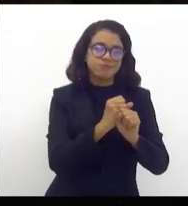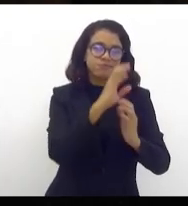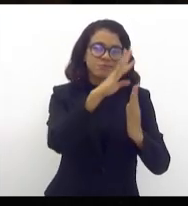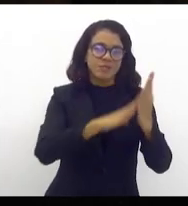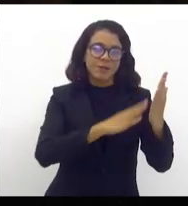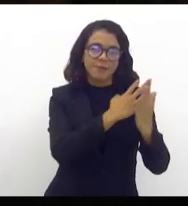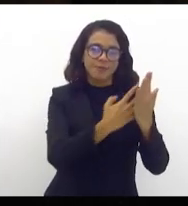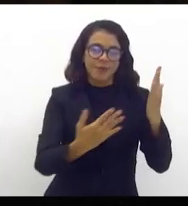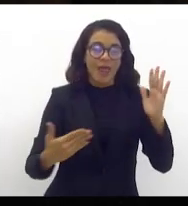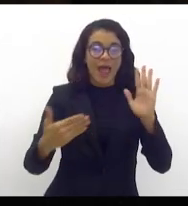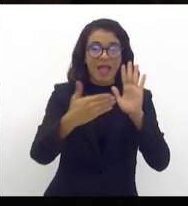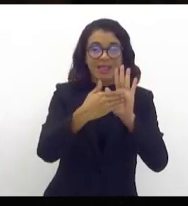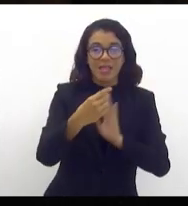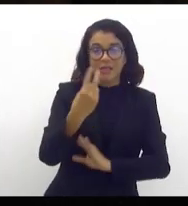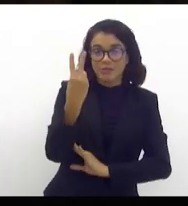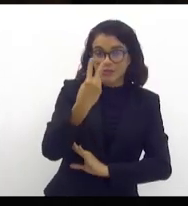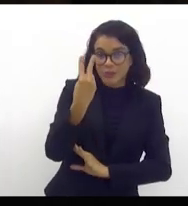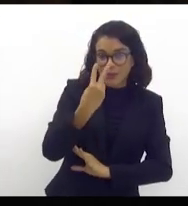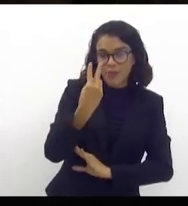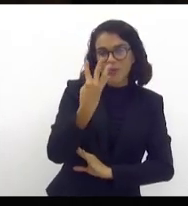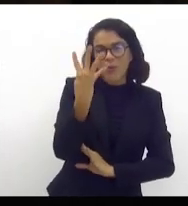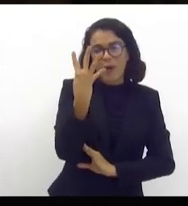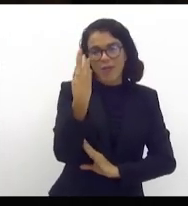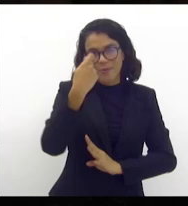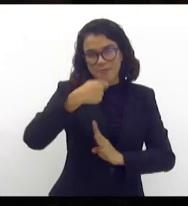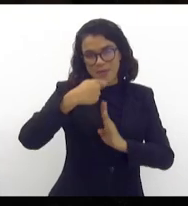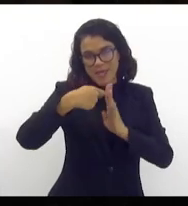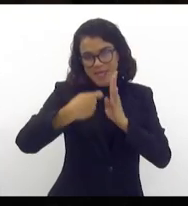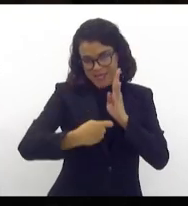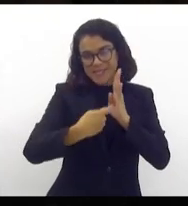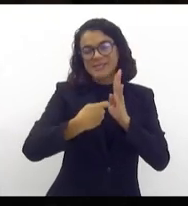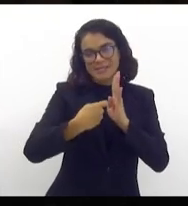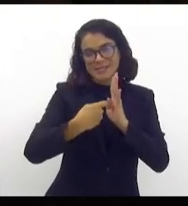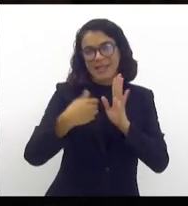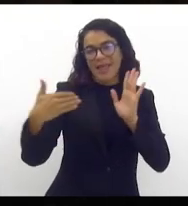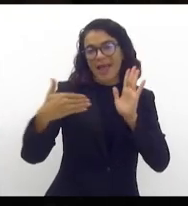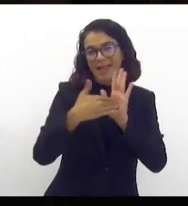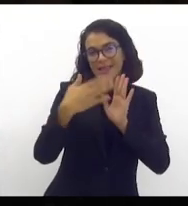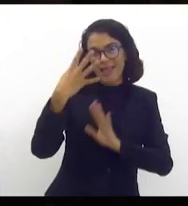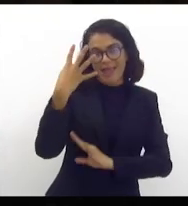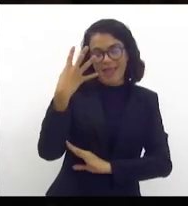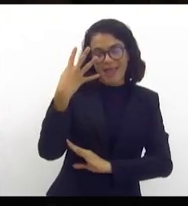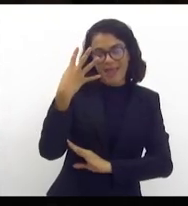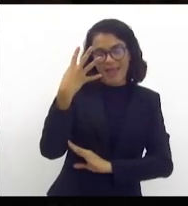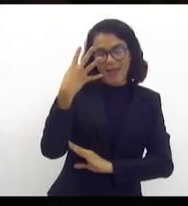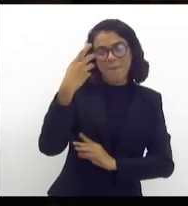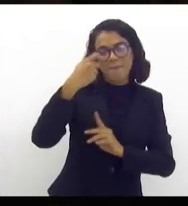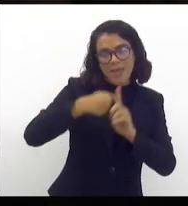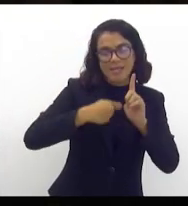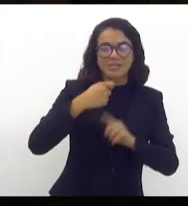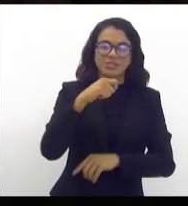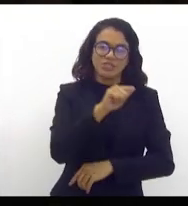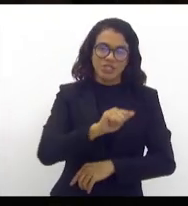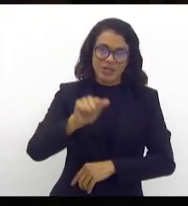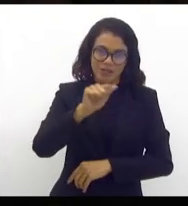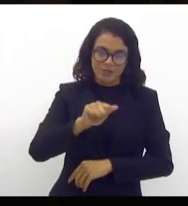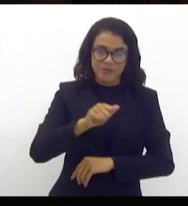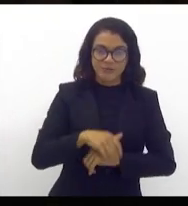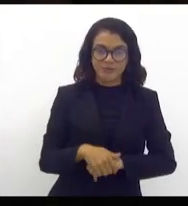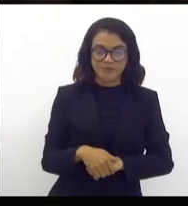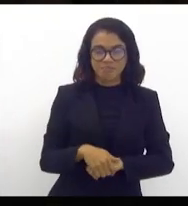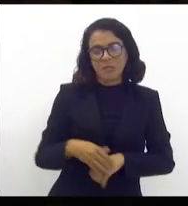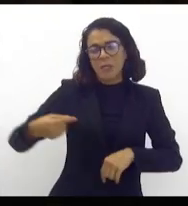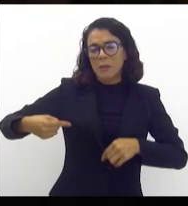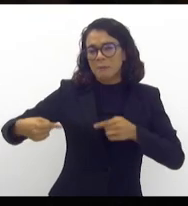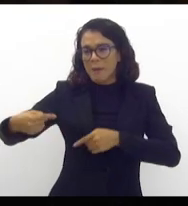segundo quadrimestre do ano, até agosto deste ano. E, nessas